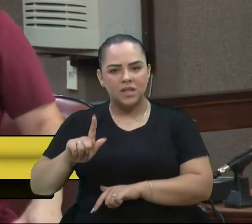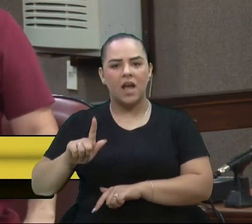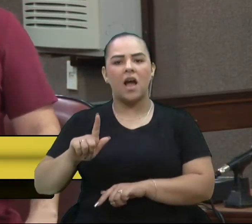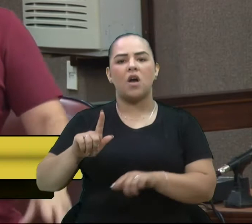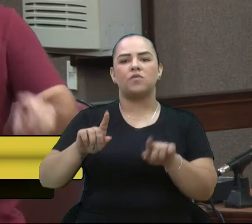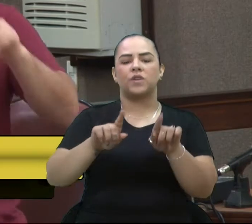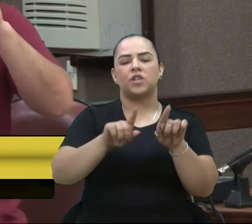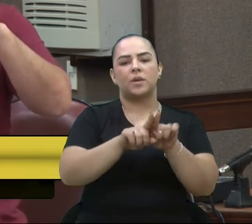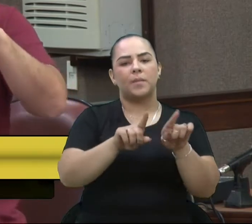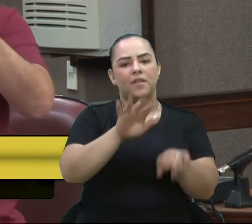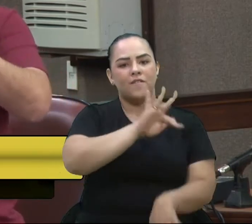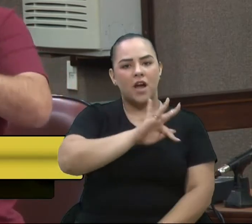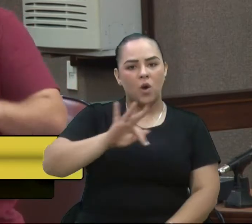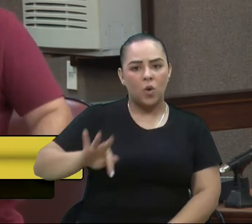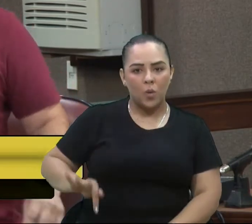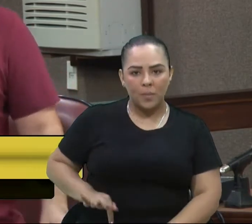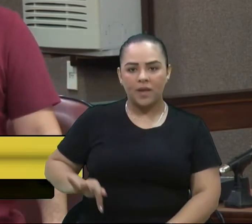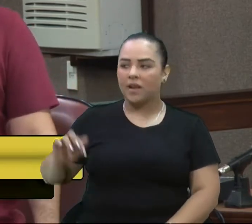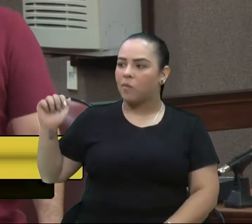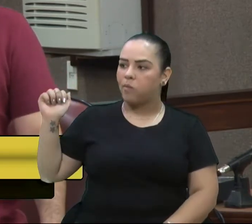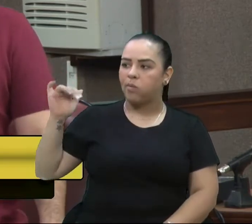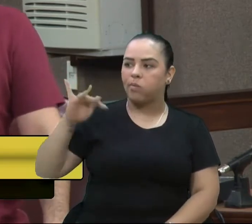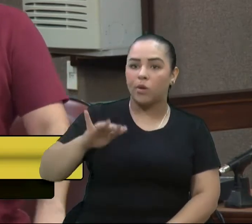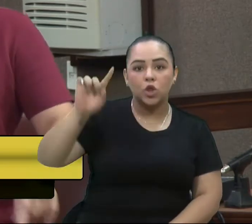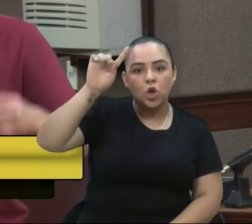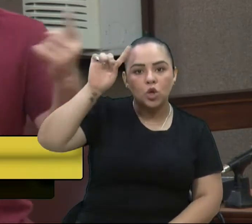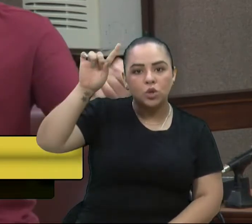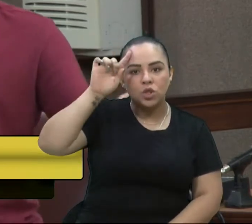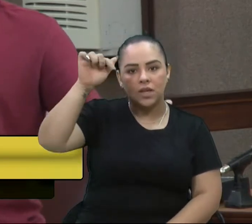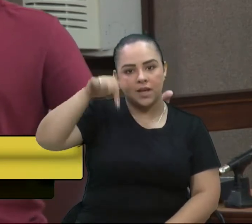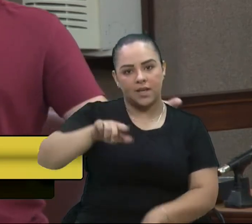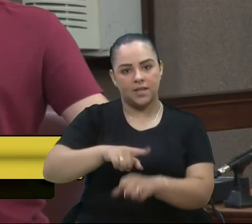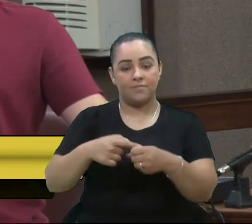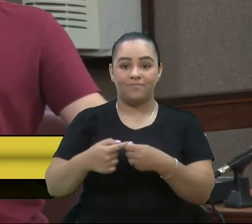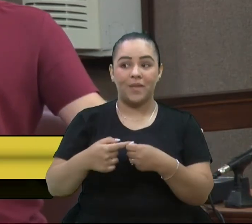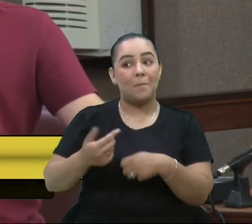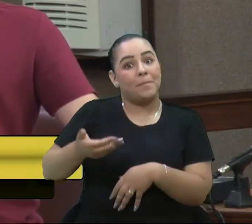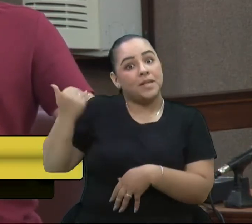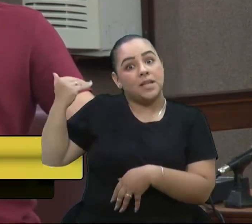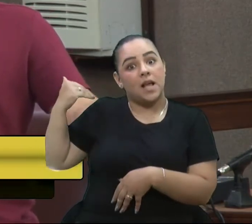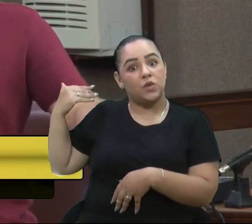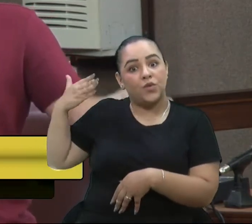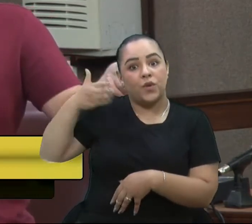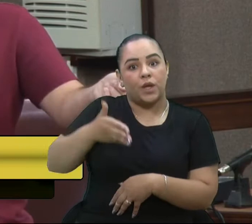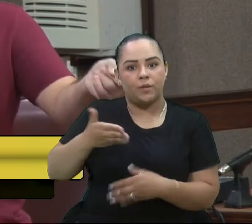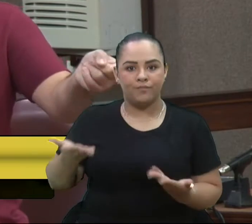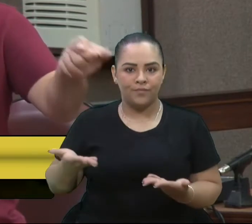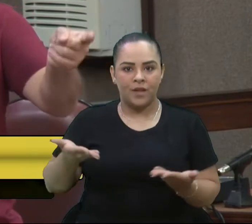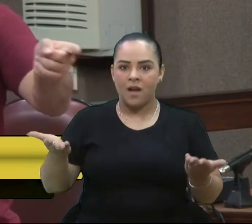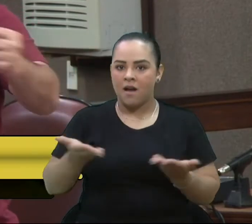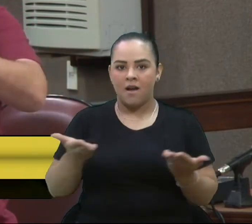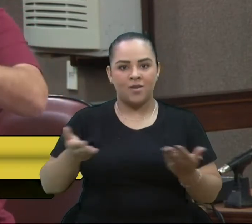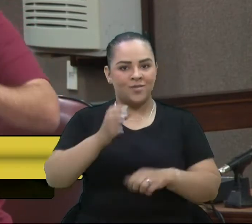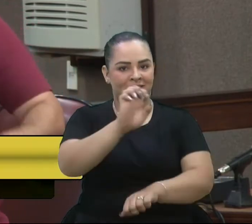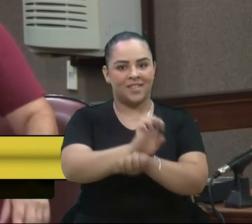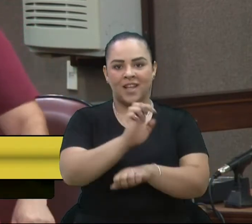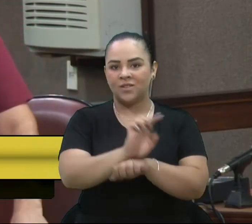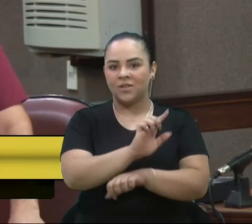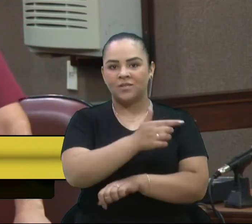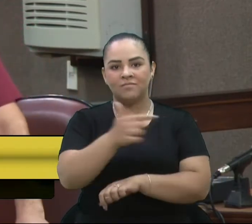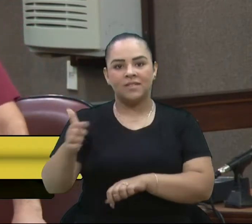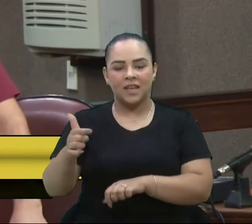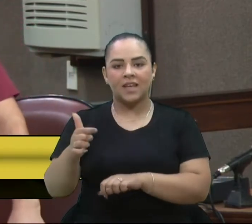municípios da região, eles vêm diariamente para a nossa cidade. Vinham porque agora o Estado não está mais garantindo